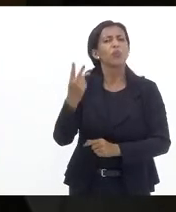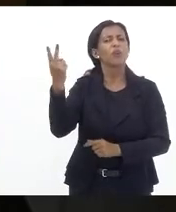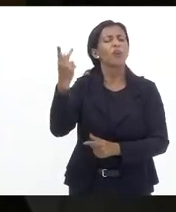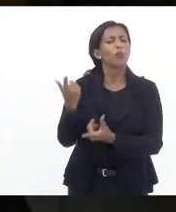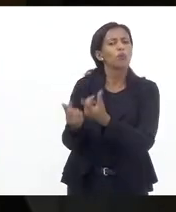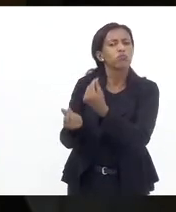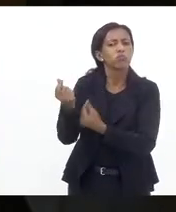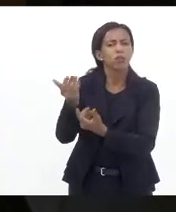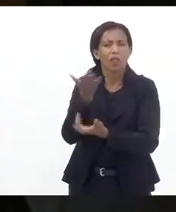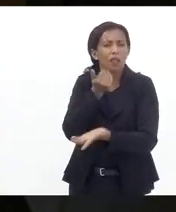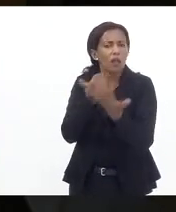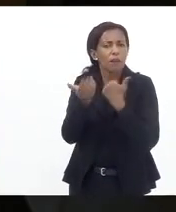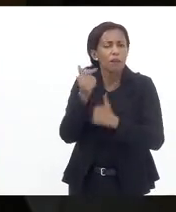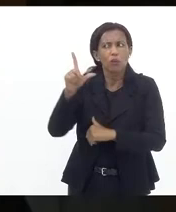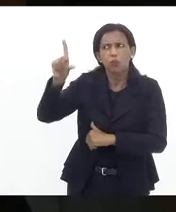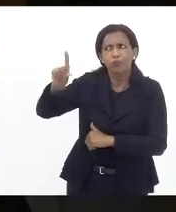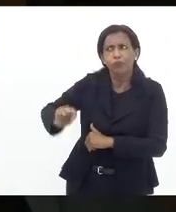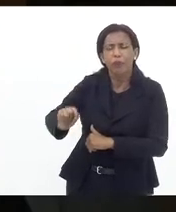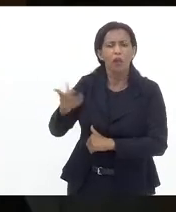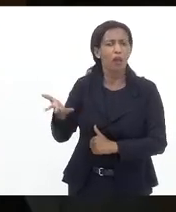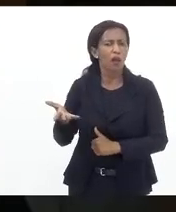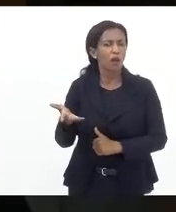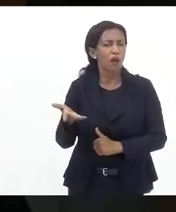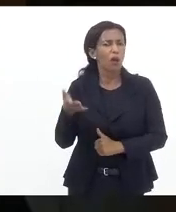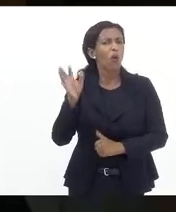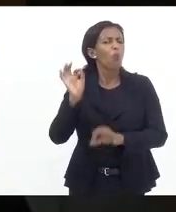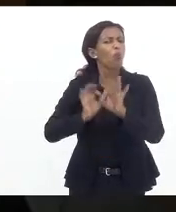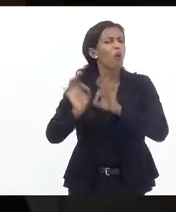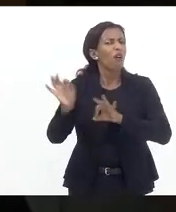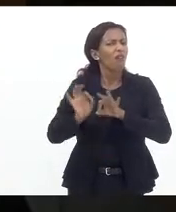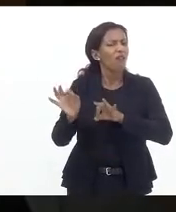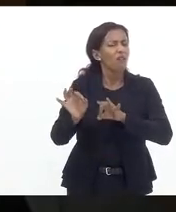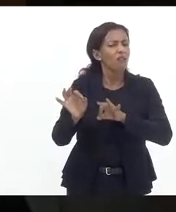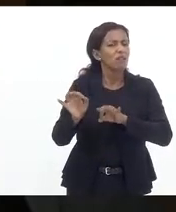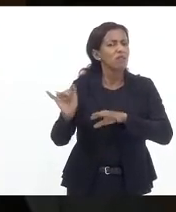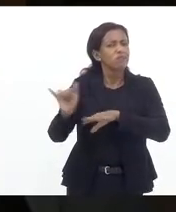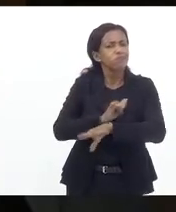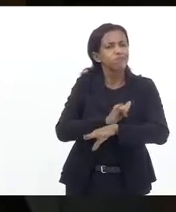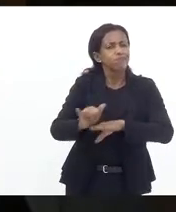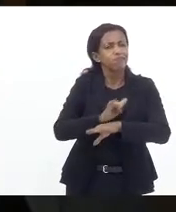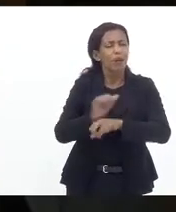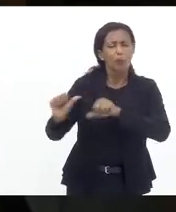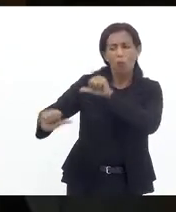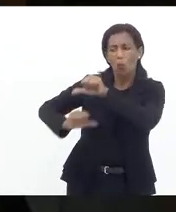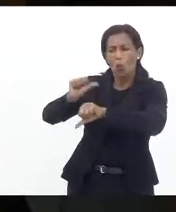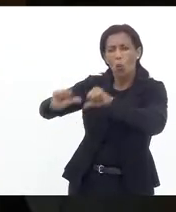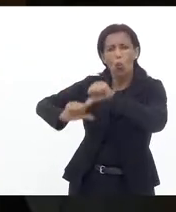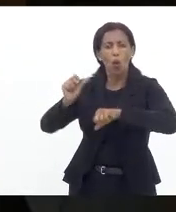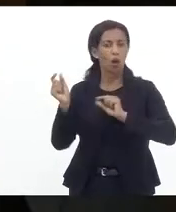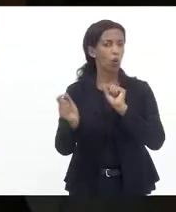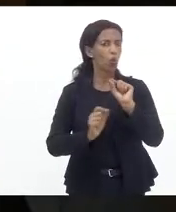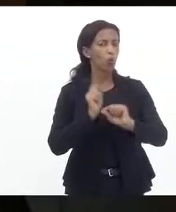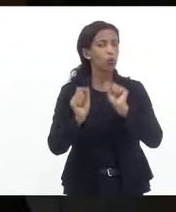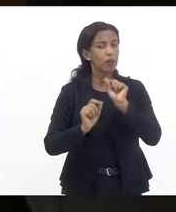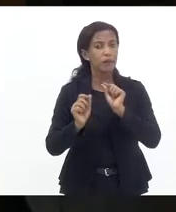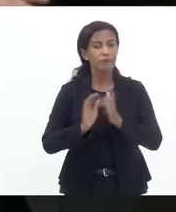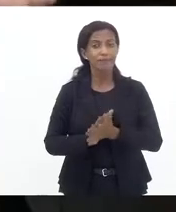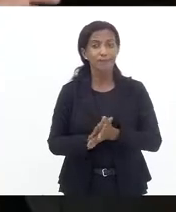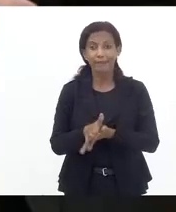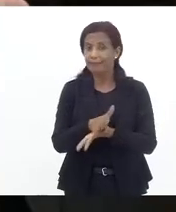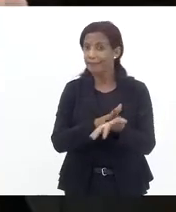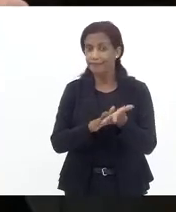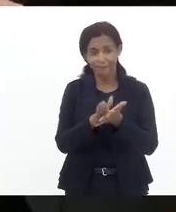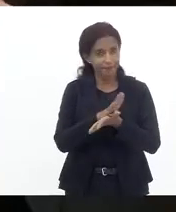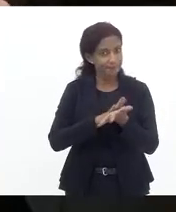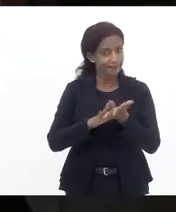dos alimentos qual foi a medida do governo que ele quis modificar nada